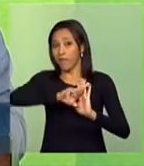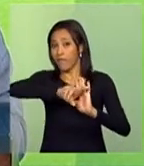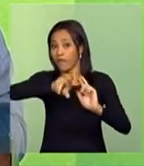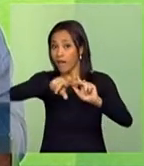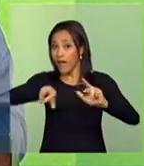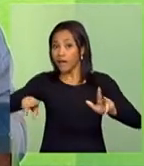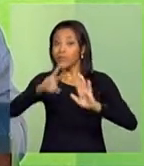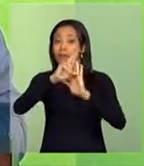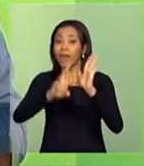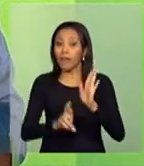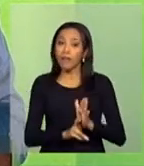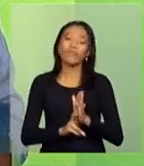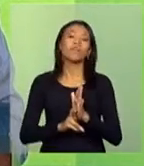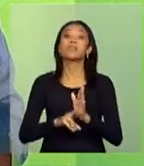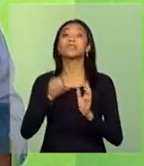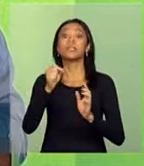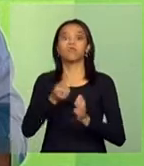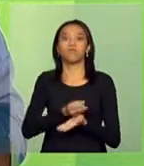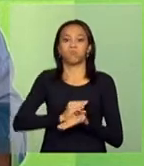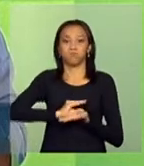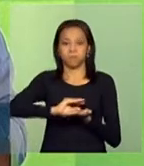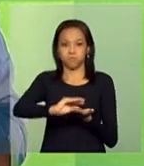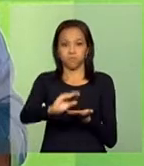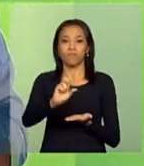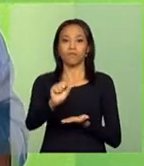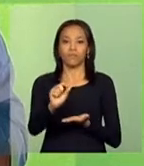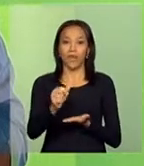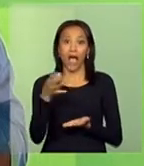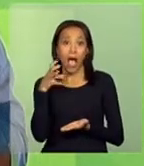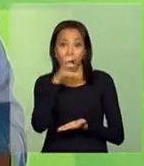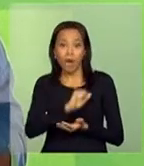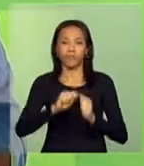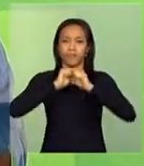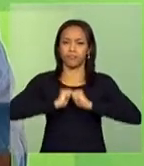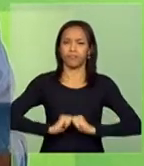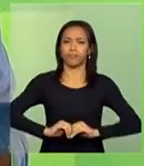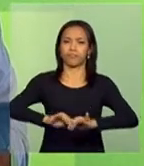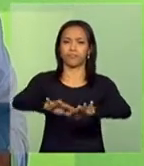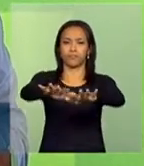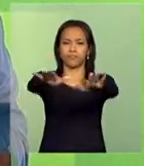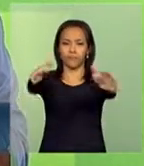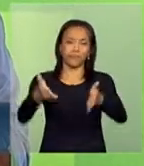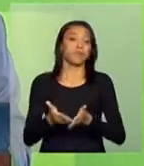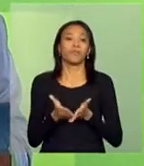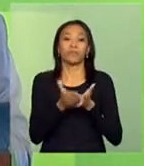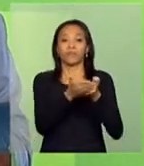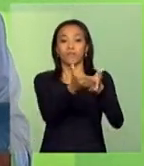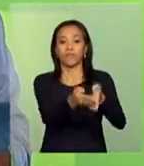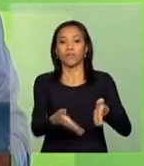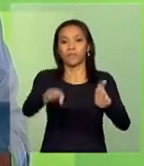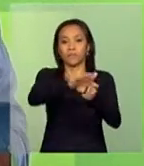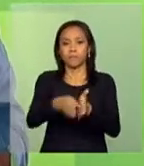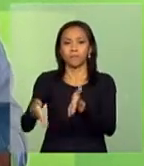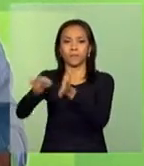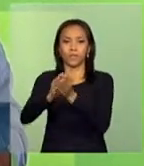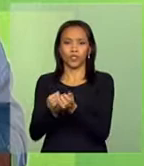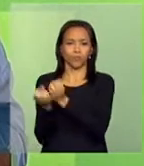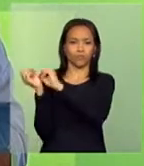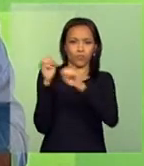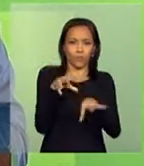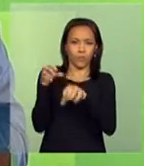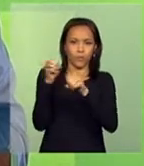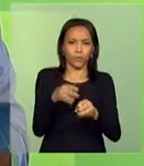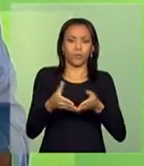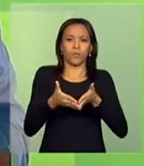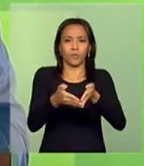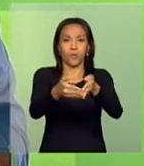partir de uma forte atração de investimentos, a rápida expansão da nossa capacidade de movimentação de cargas e passageiros,